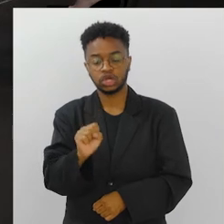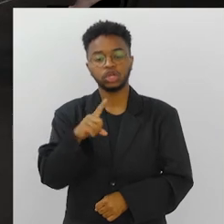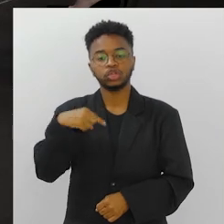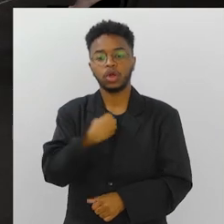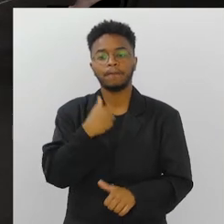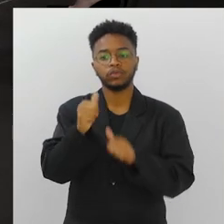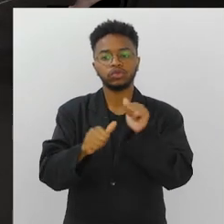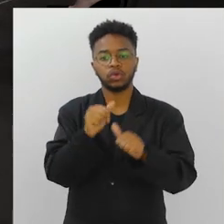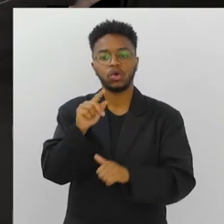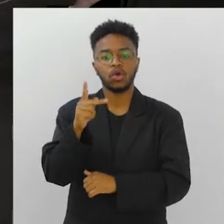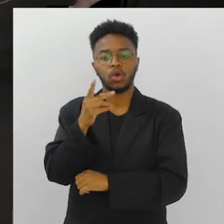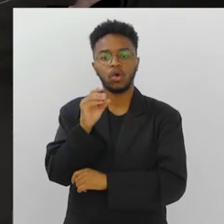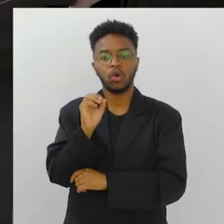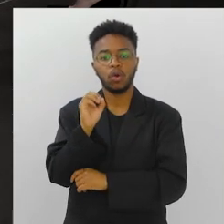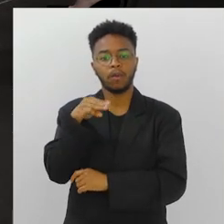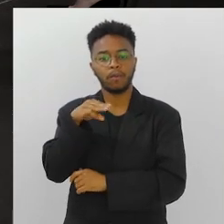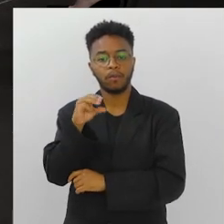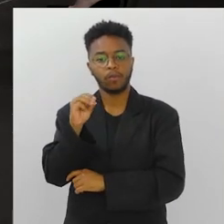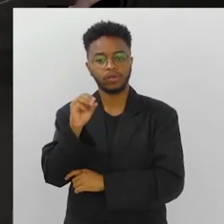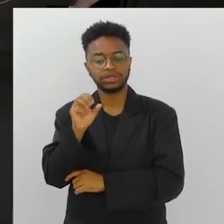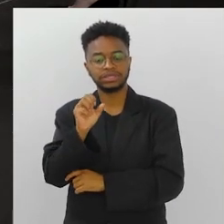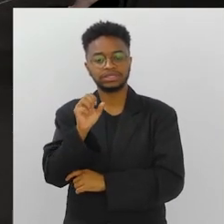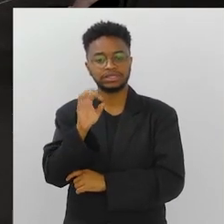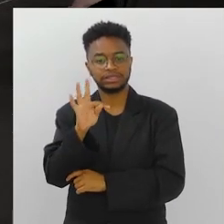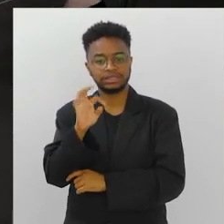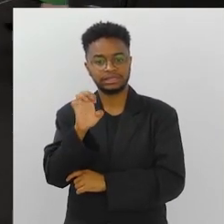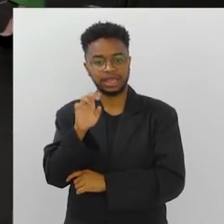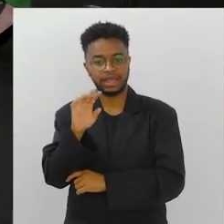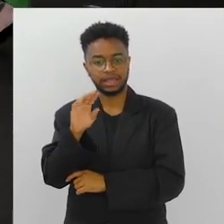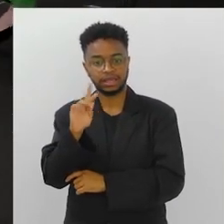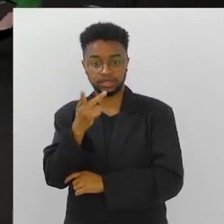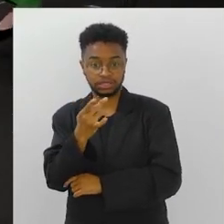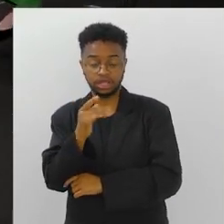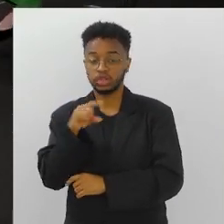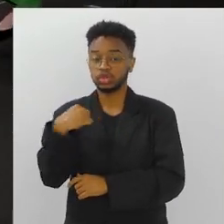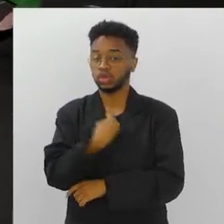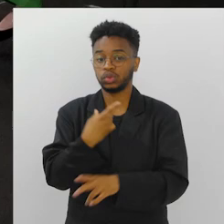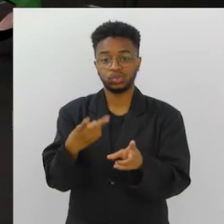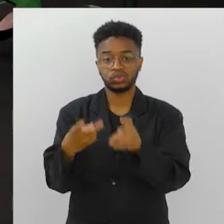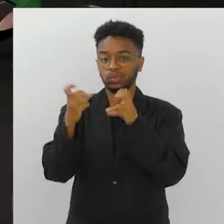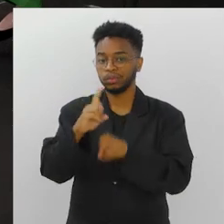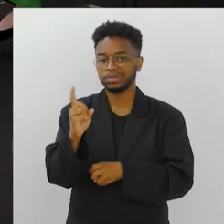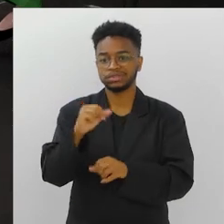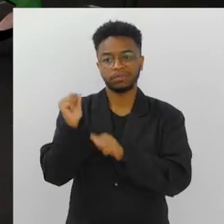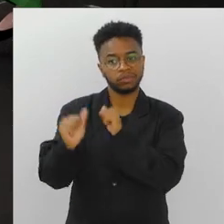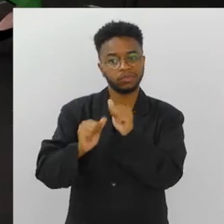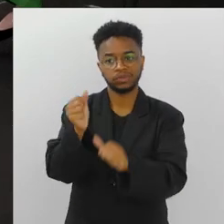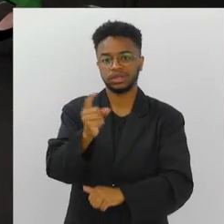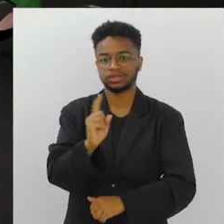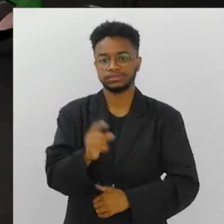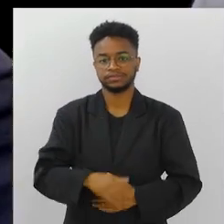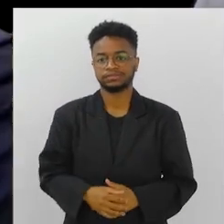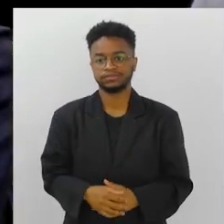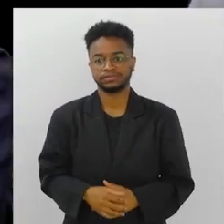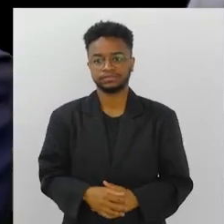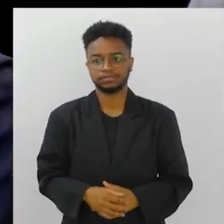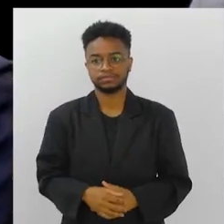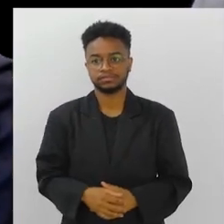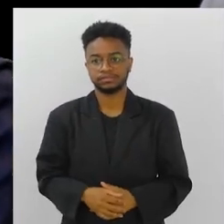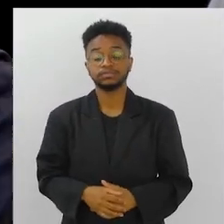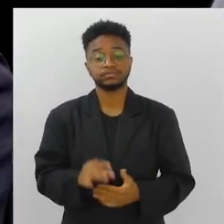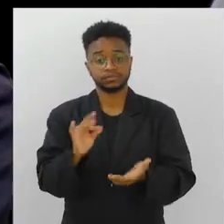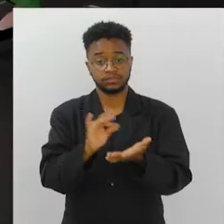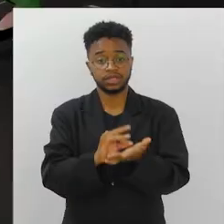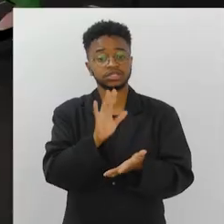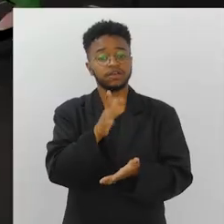homus tech. É verdade. A gente nem percebeu a nossa mudança, a nossa mudança nessa... que o Lula já